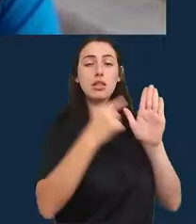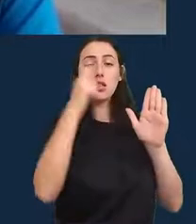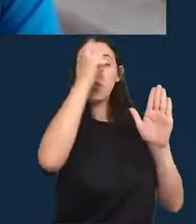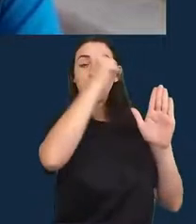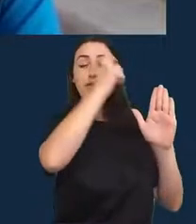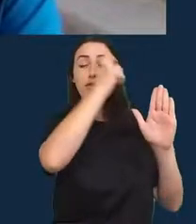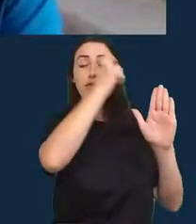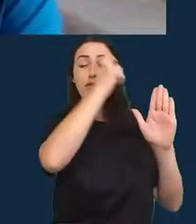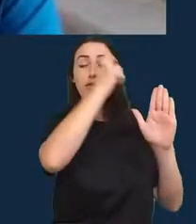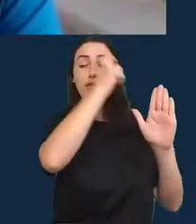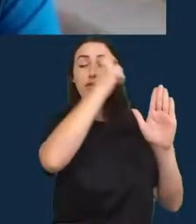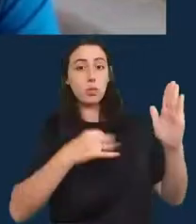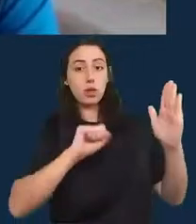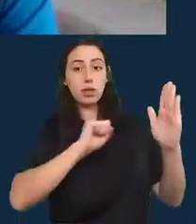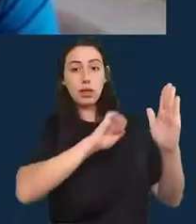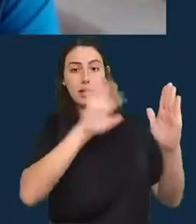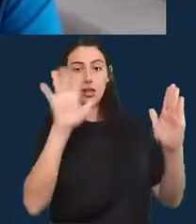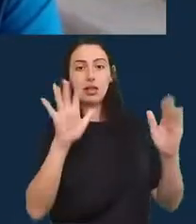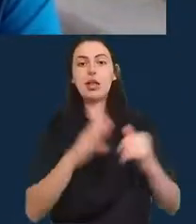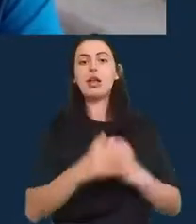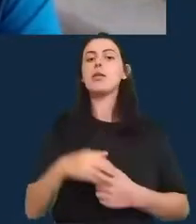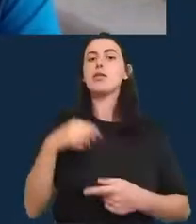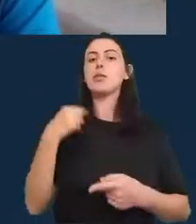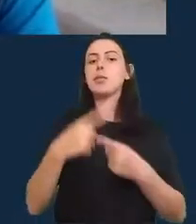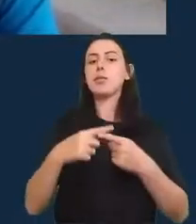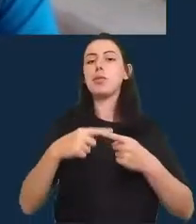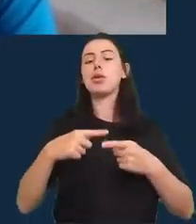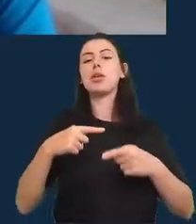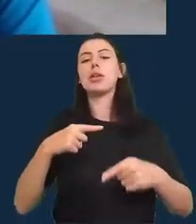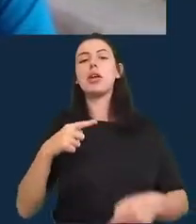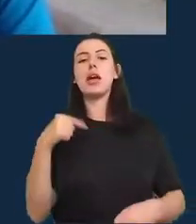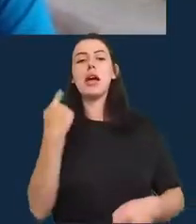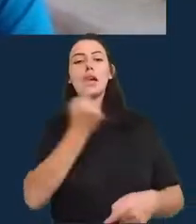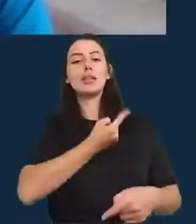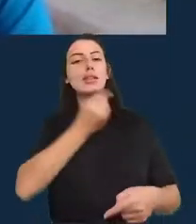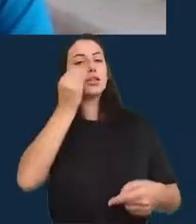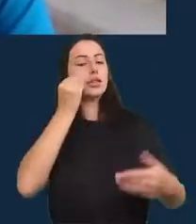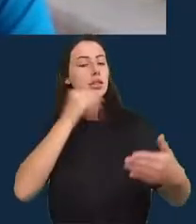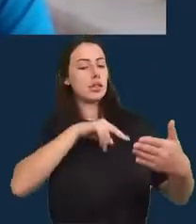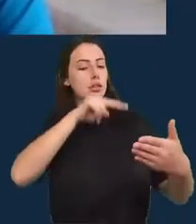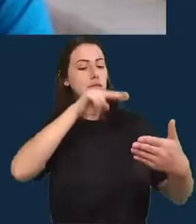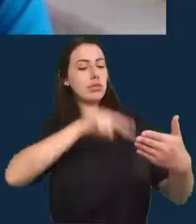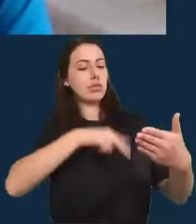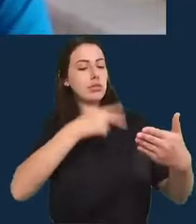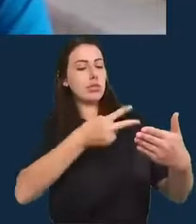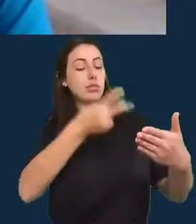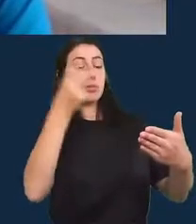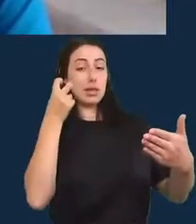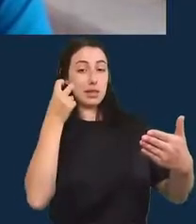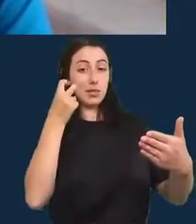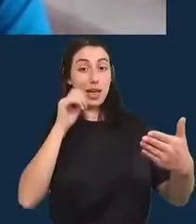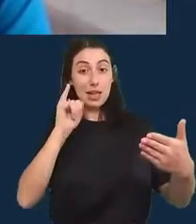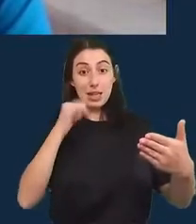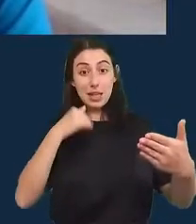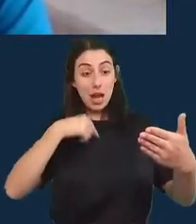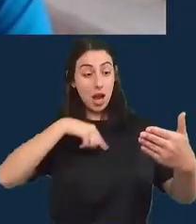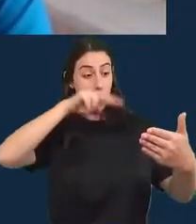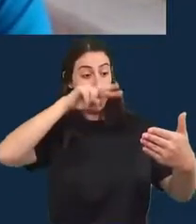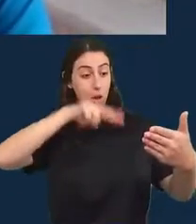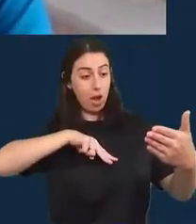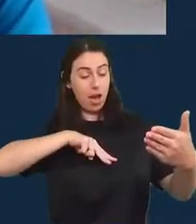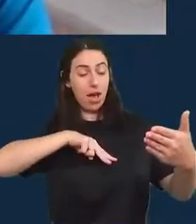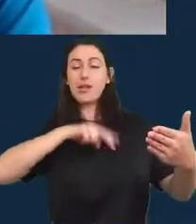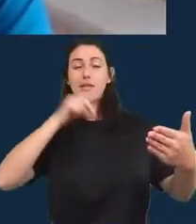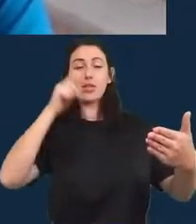mil parâmetros mesmo tentando ler a equação levaria um ano para mim ler toda obviamente eu não vou aprender